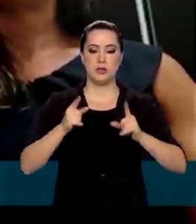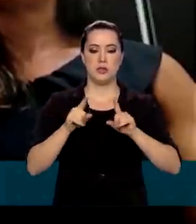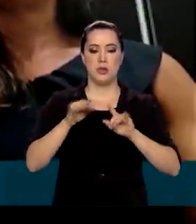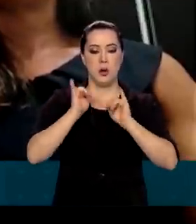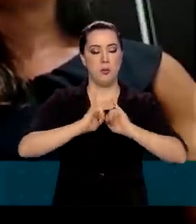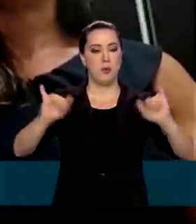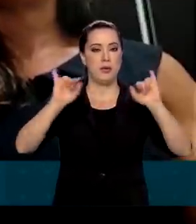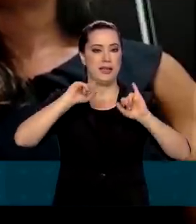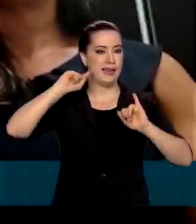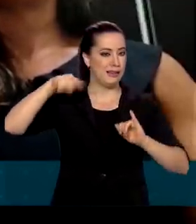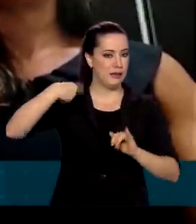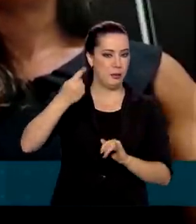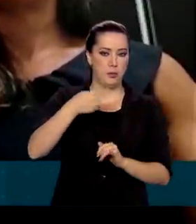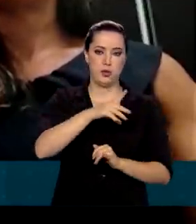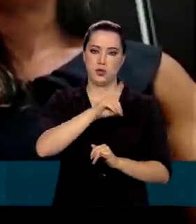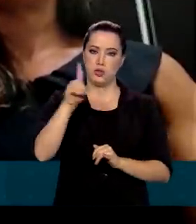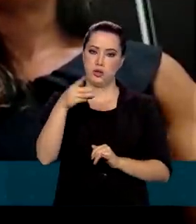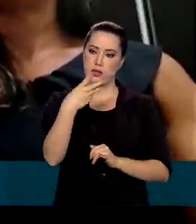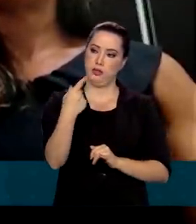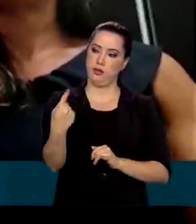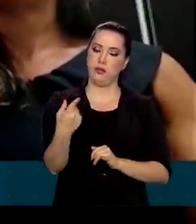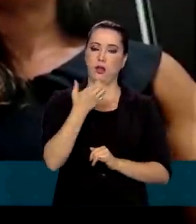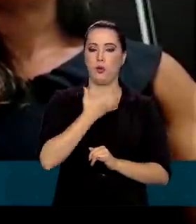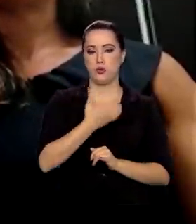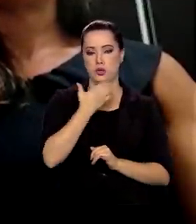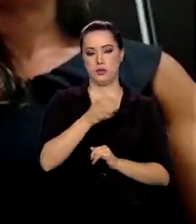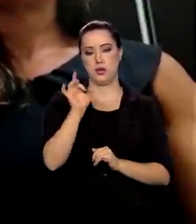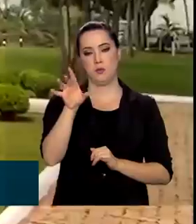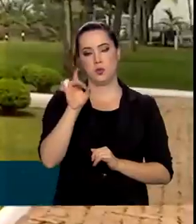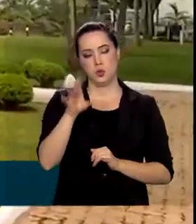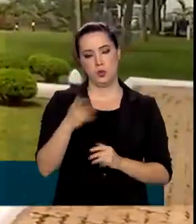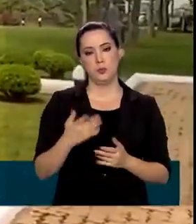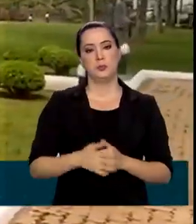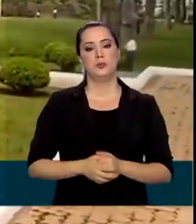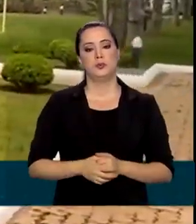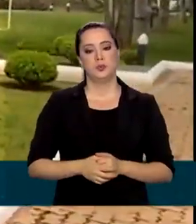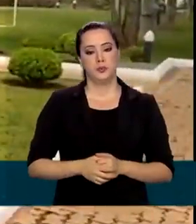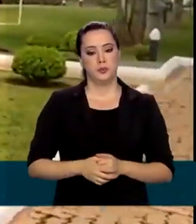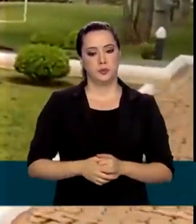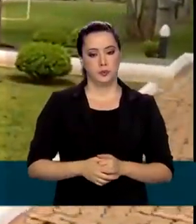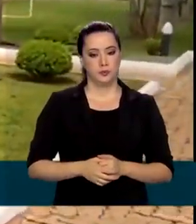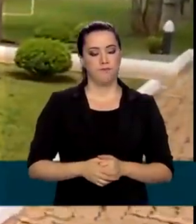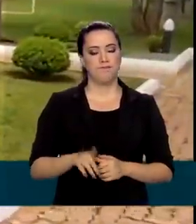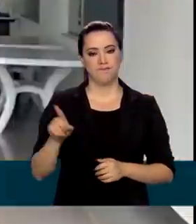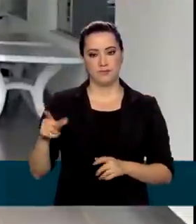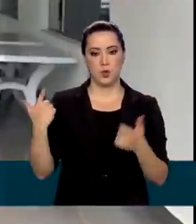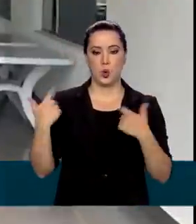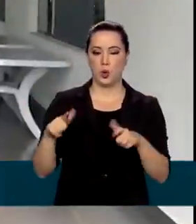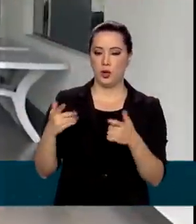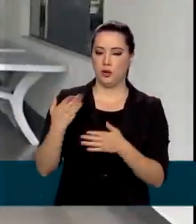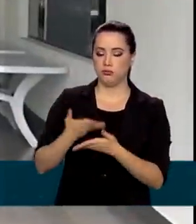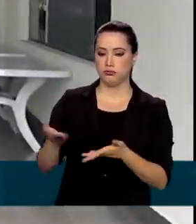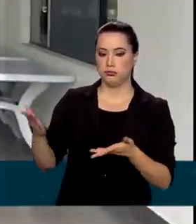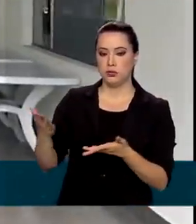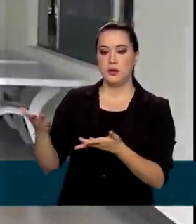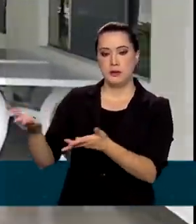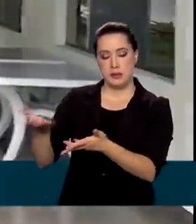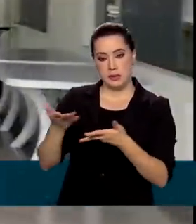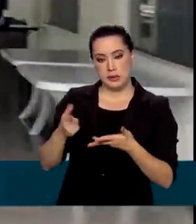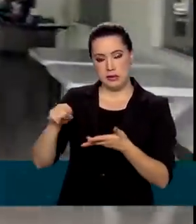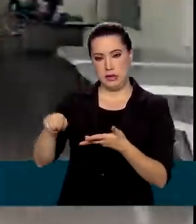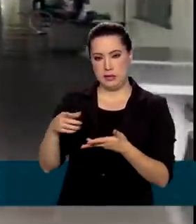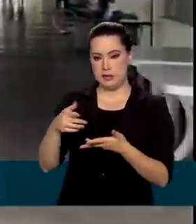somente a partir do dia 31 de dezembro de 2020. A Vila do Pequenino Jesus, em Brasília, por exemplo,